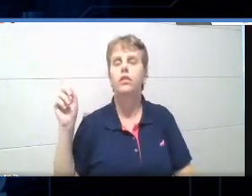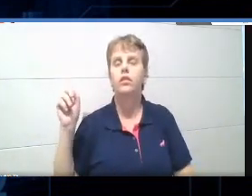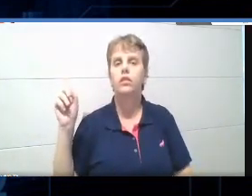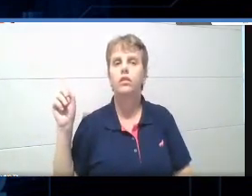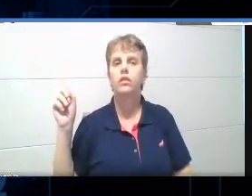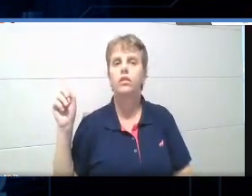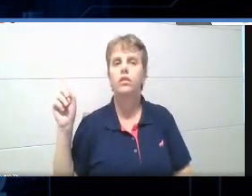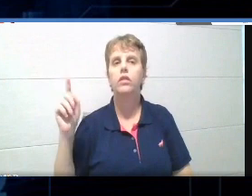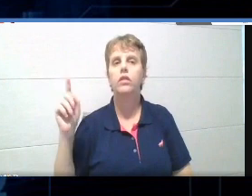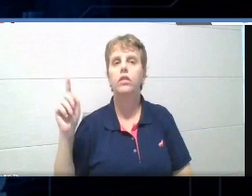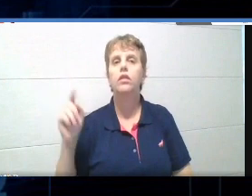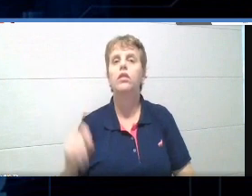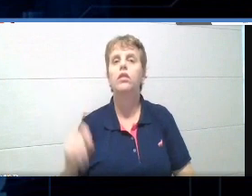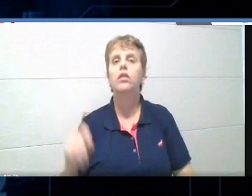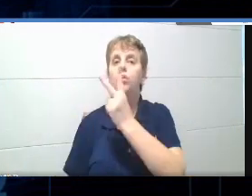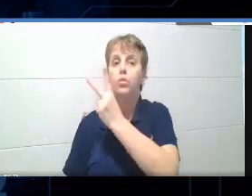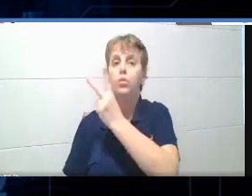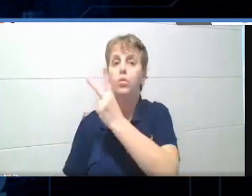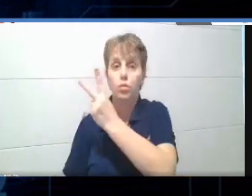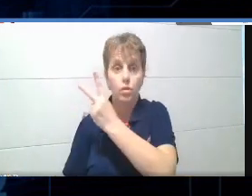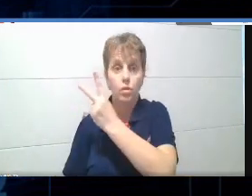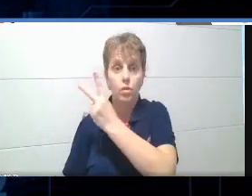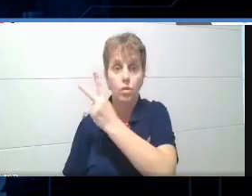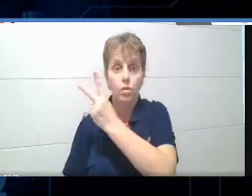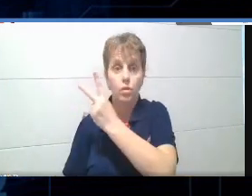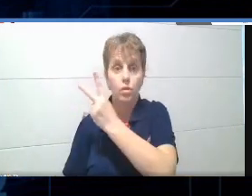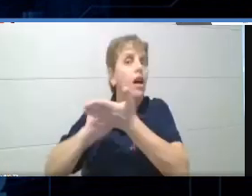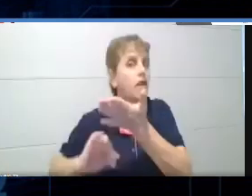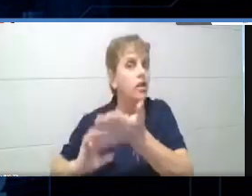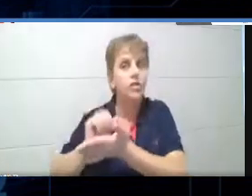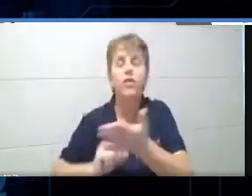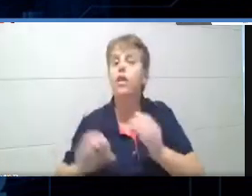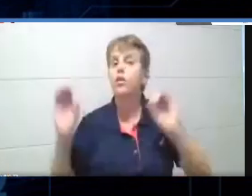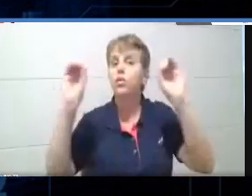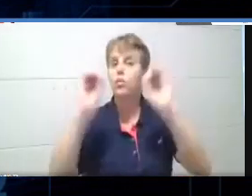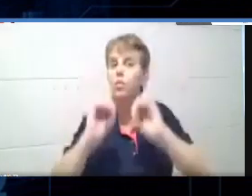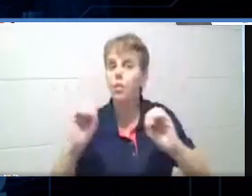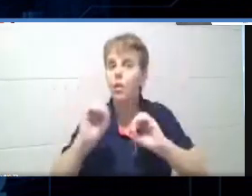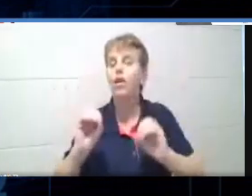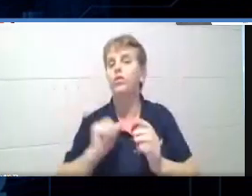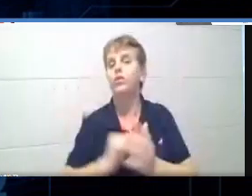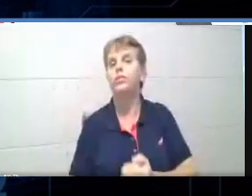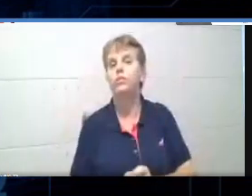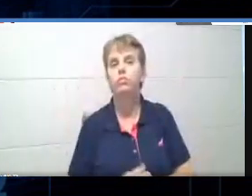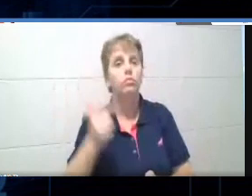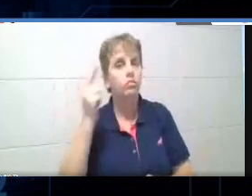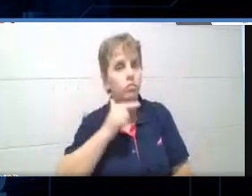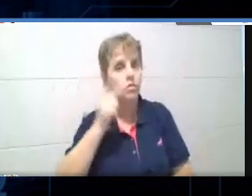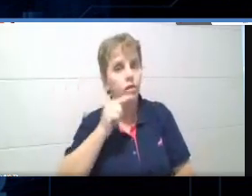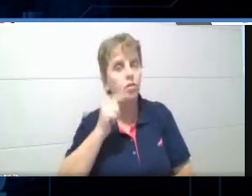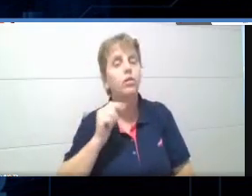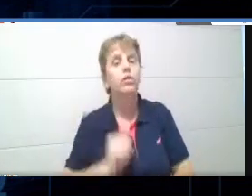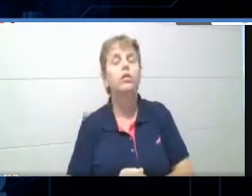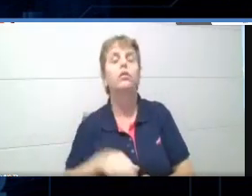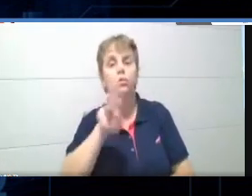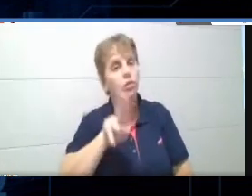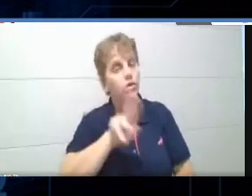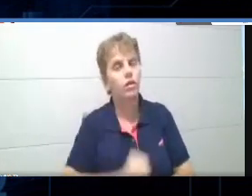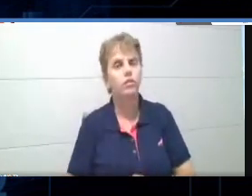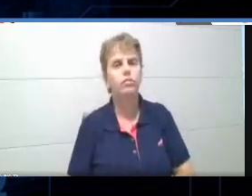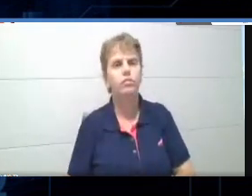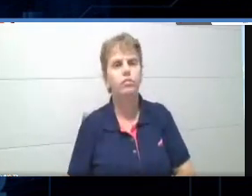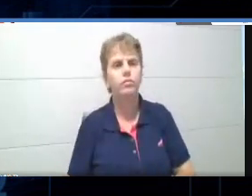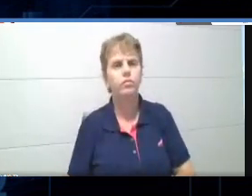então são dois volumes, ele tem atividades incríveis e atividades aqui que dá para passar também para a